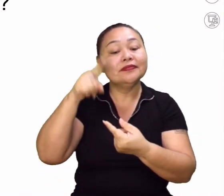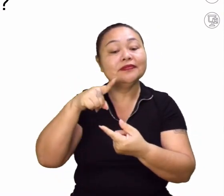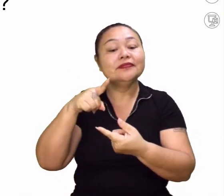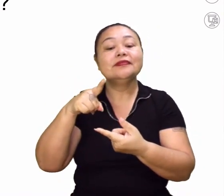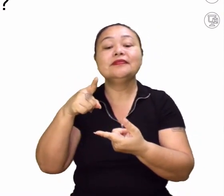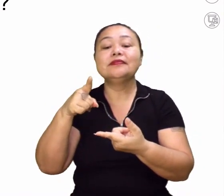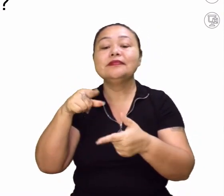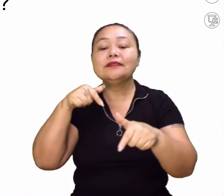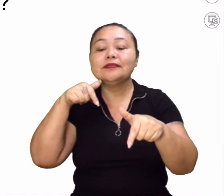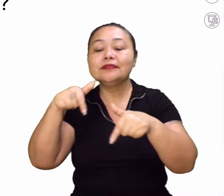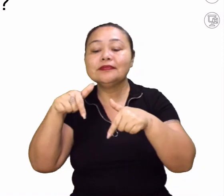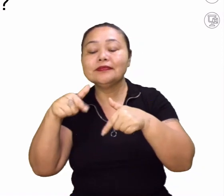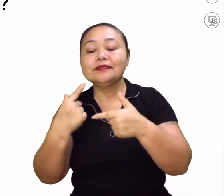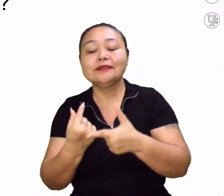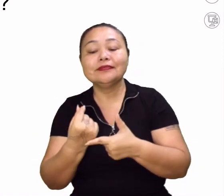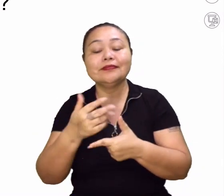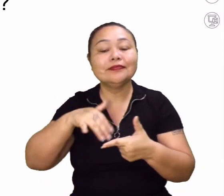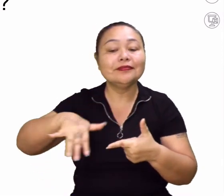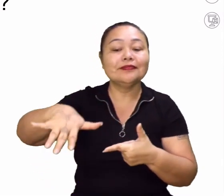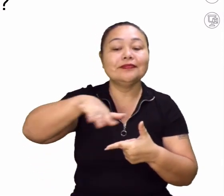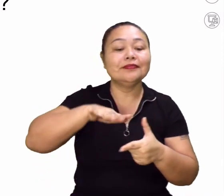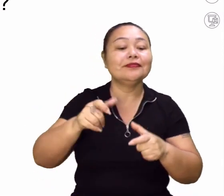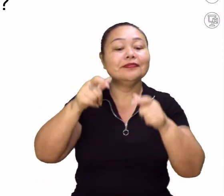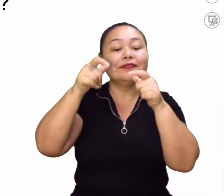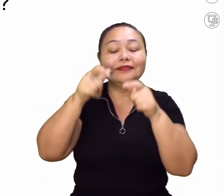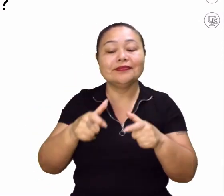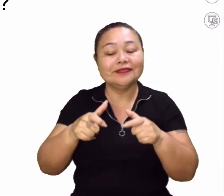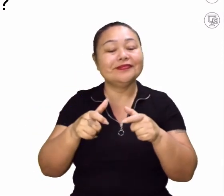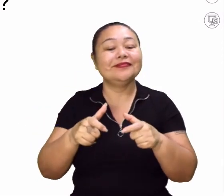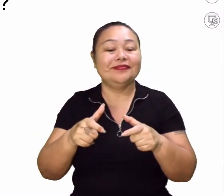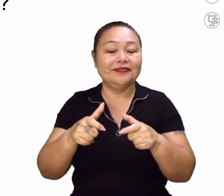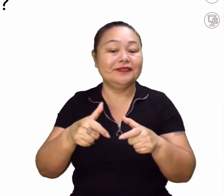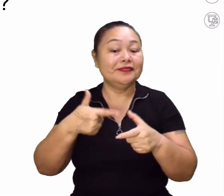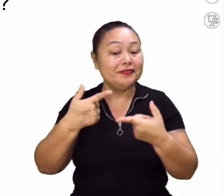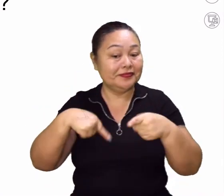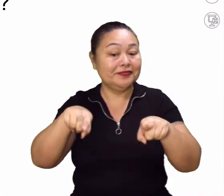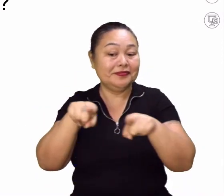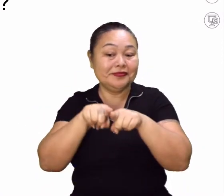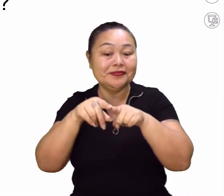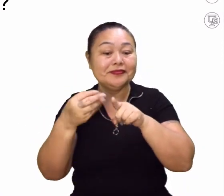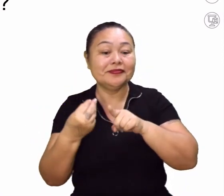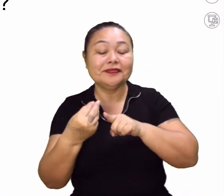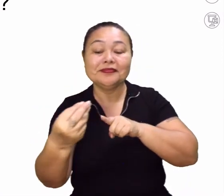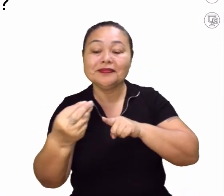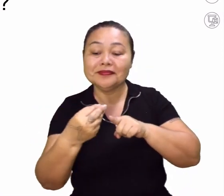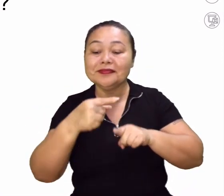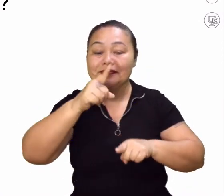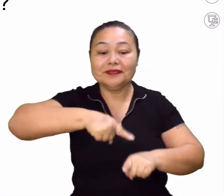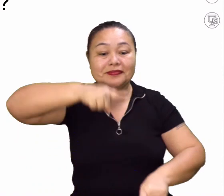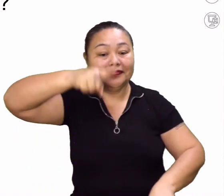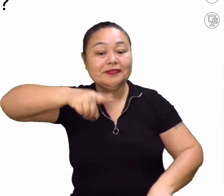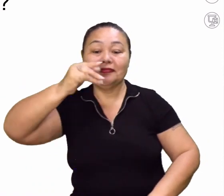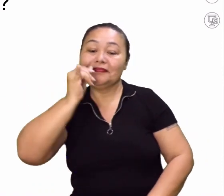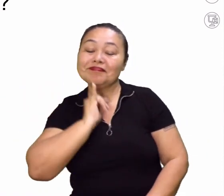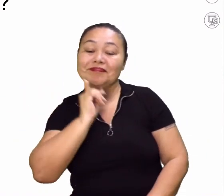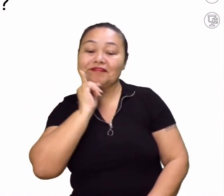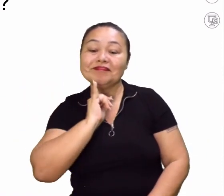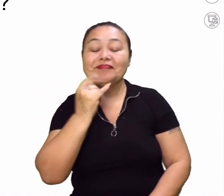econômico. Isto é, as atividades econômicas de uma determinada área, bem como a distribuição de dados estatísticos, por